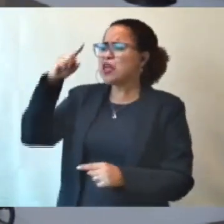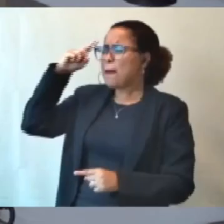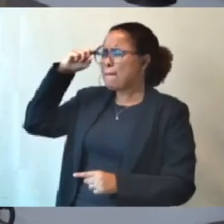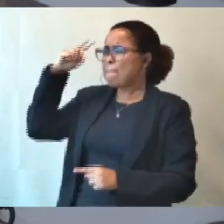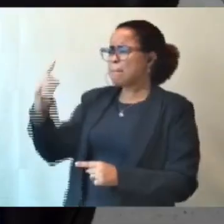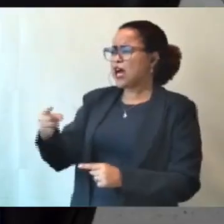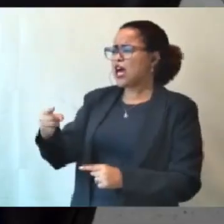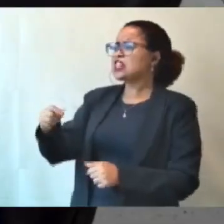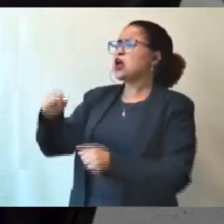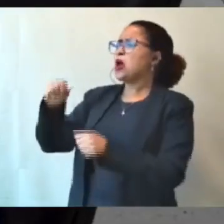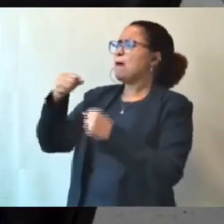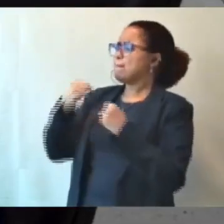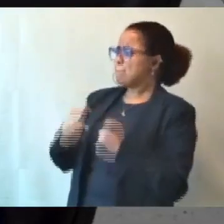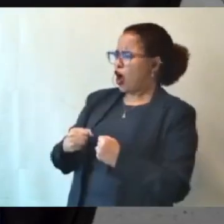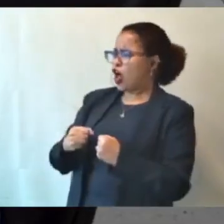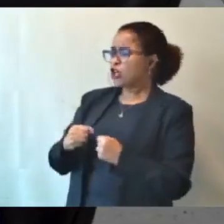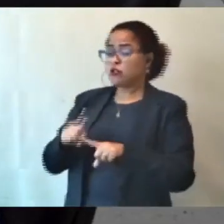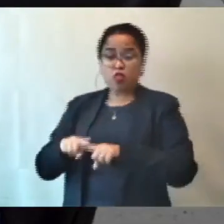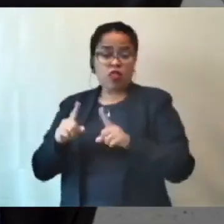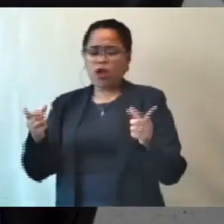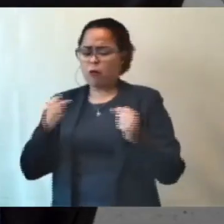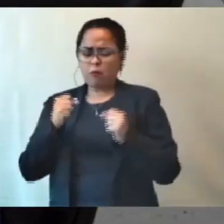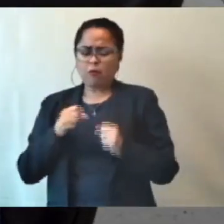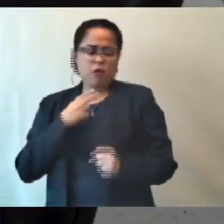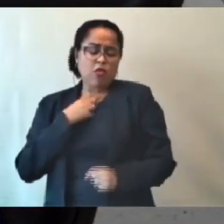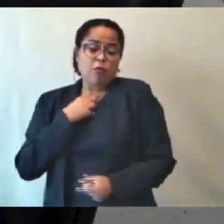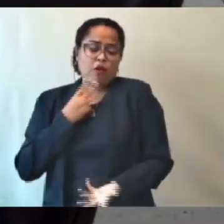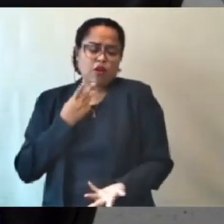que Vossa Excelência não se decepcione.